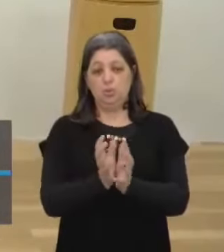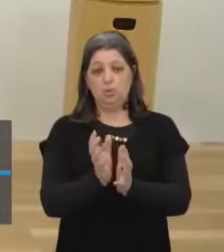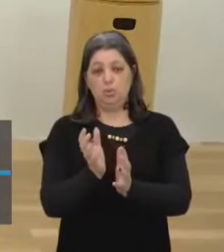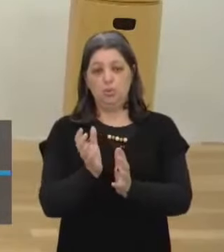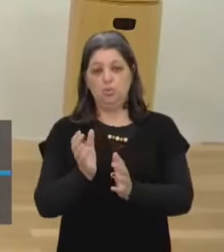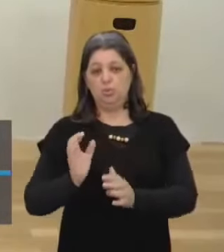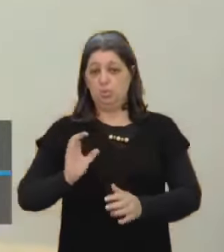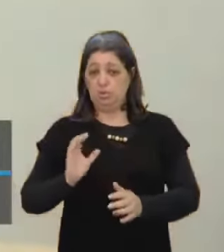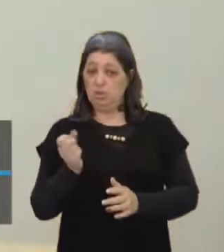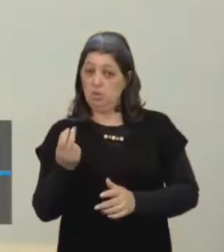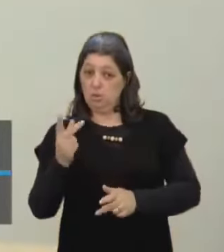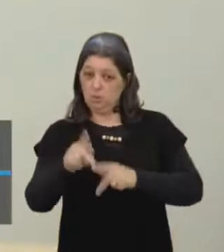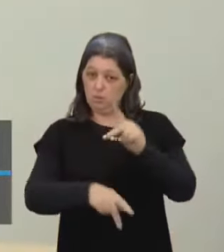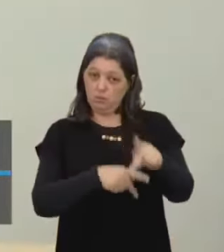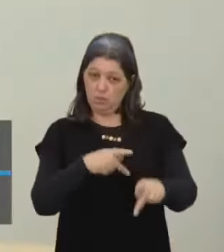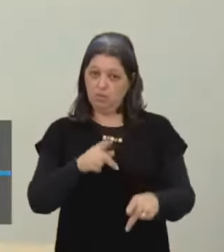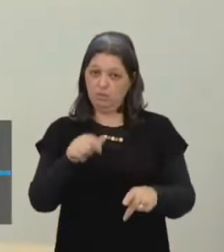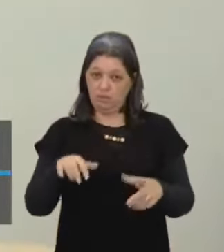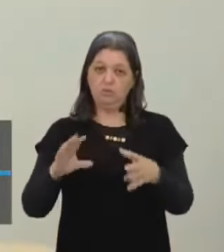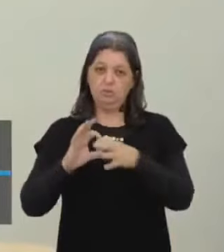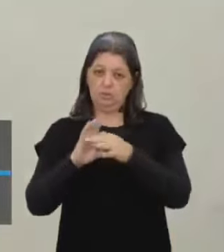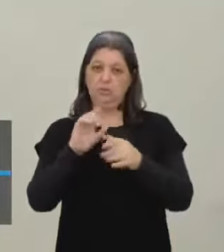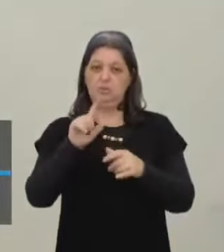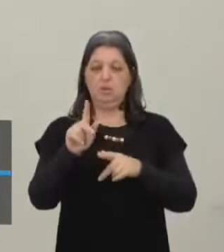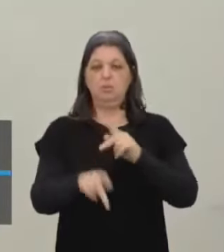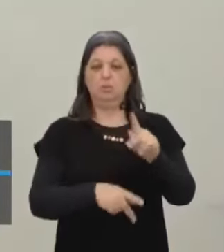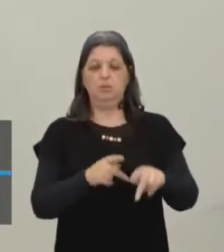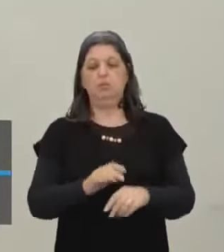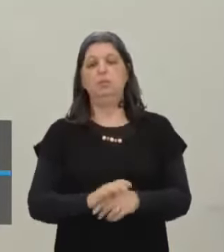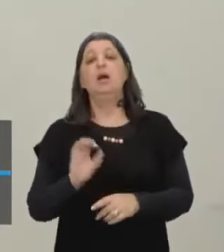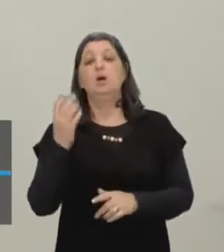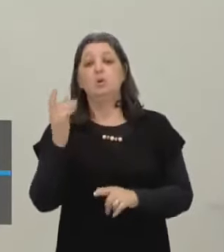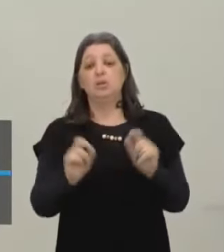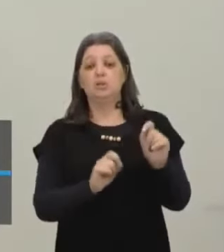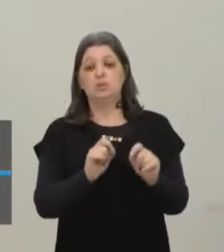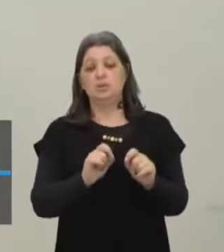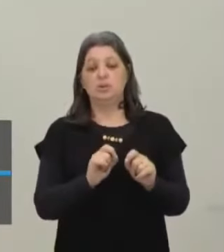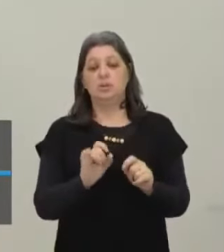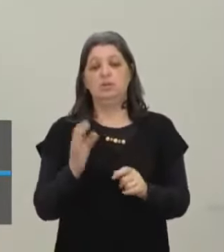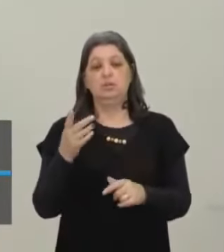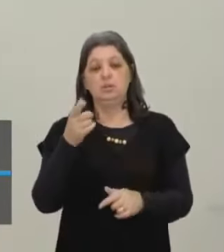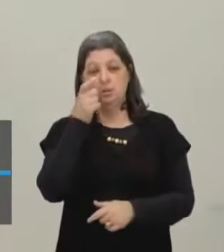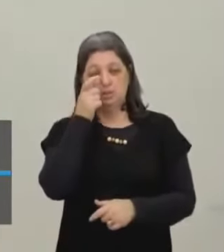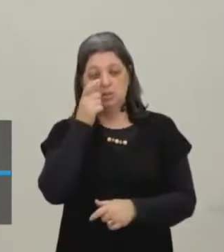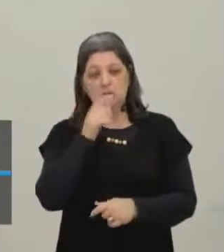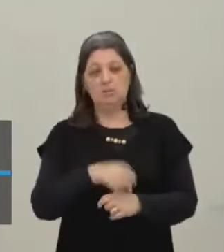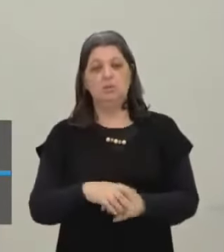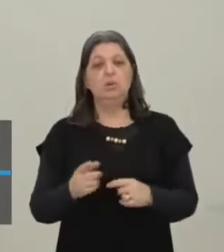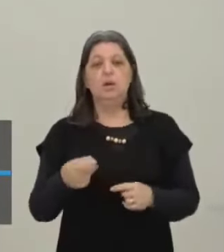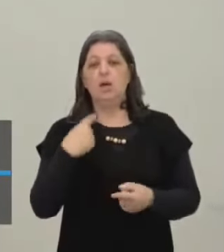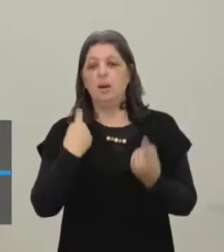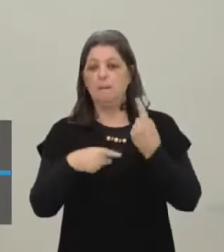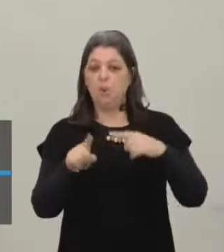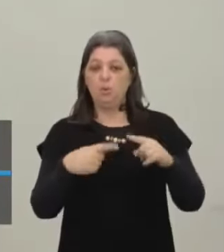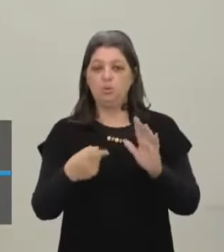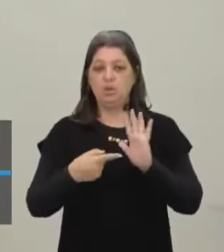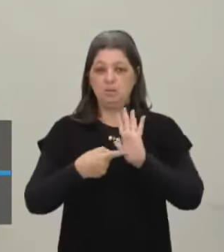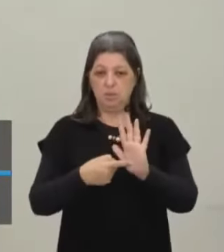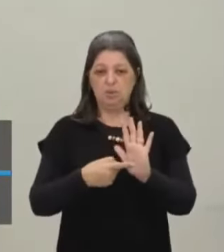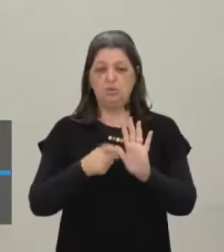Bom Nesse contexto agora Do povo Do povo E aí acontece um fenômeno Interessante que a música Retrata Gente do povo